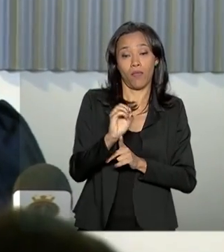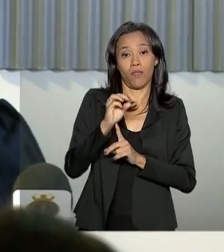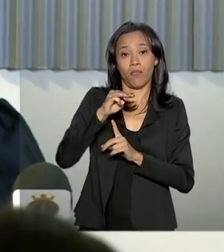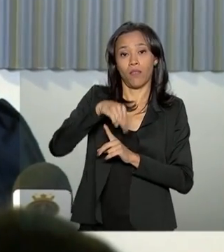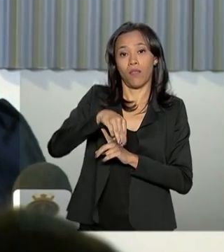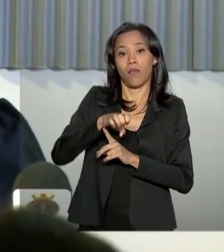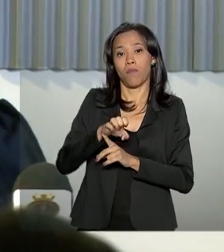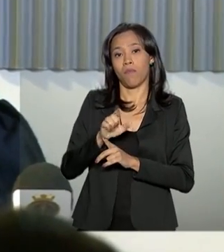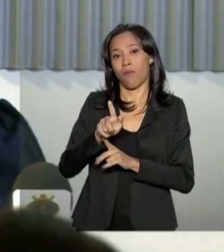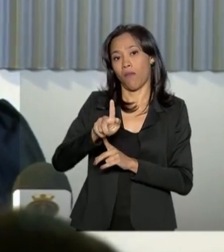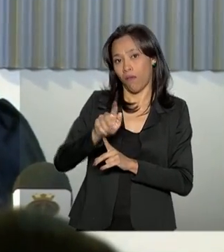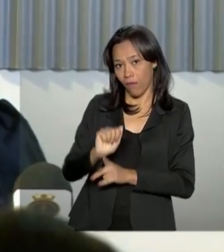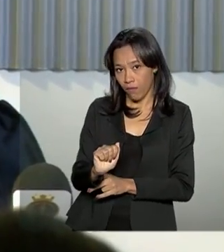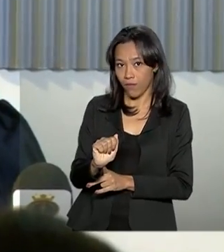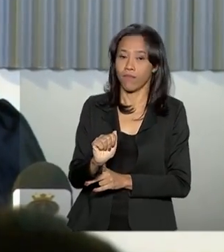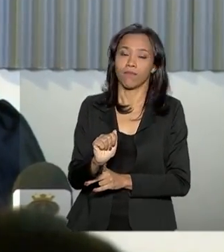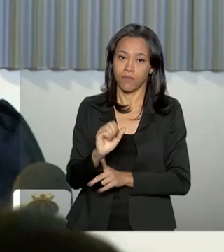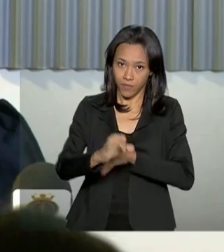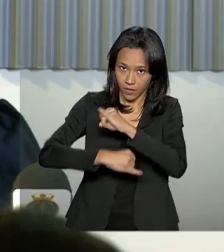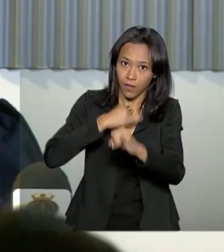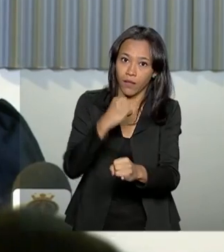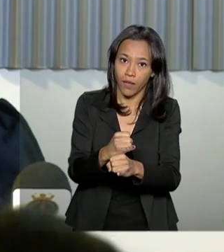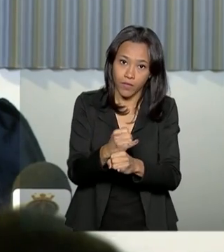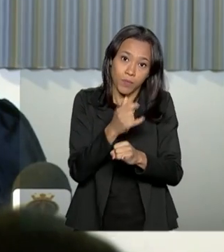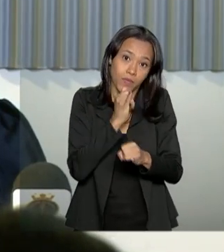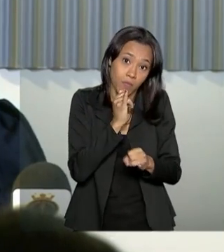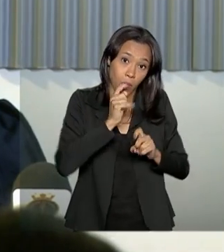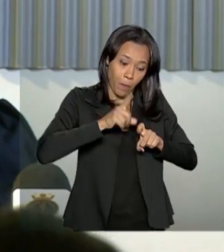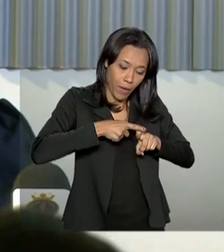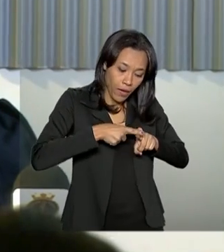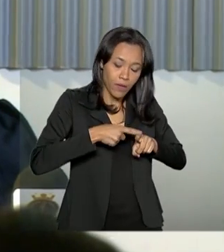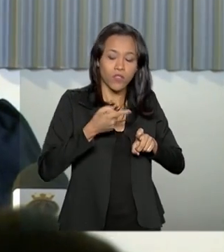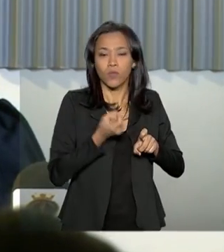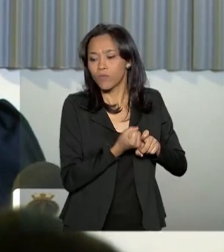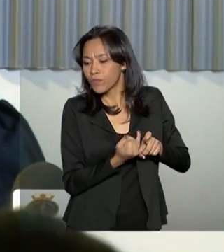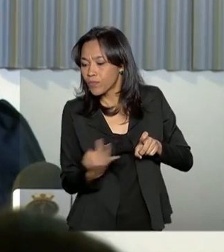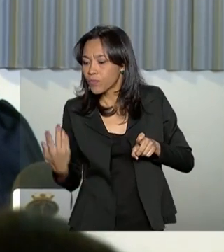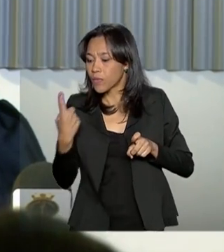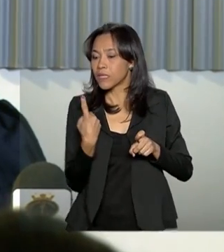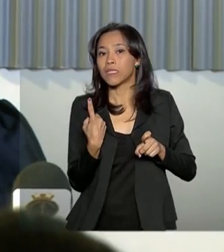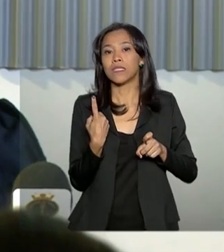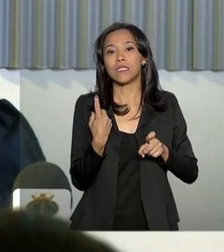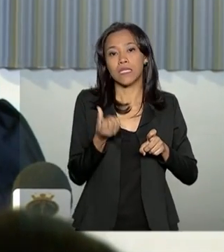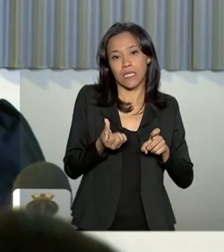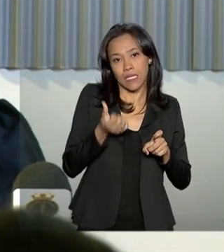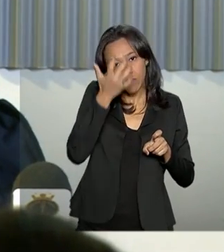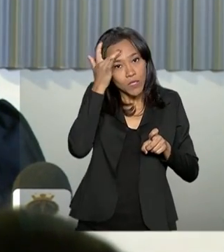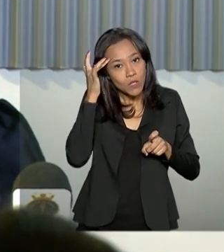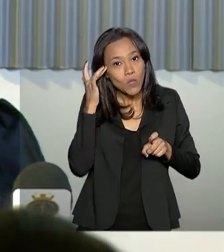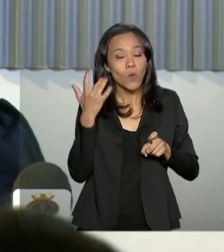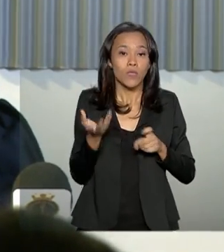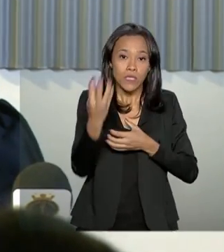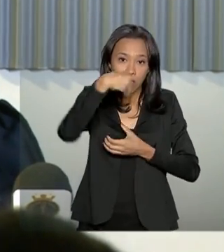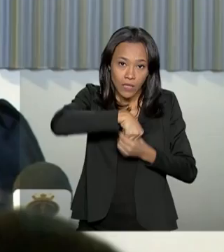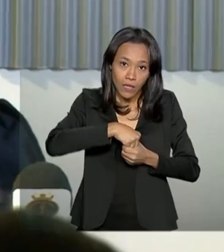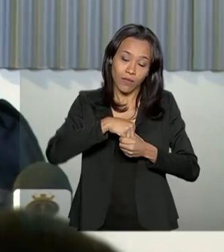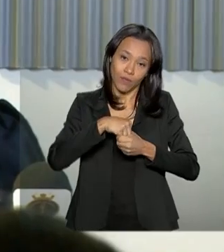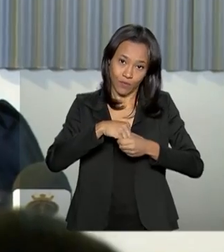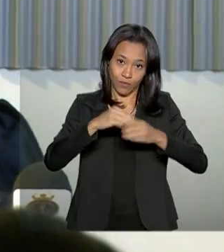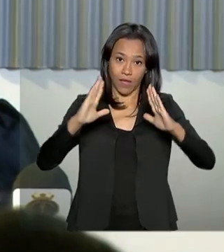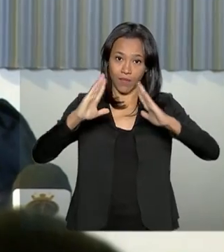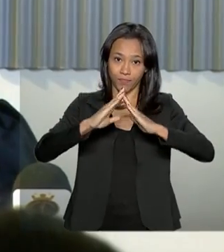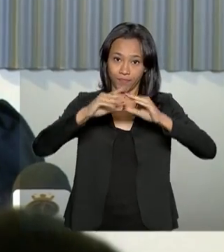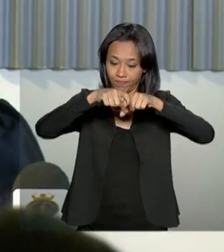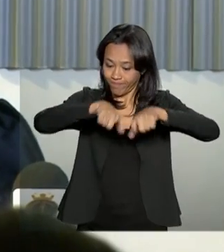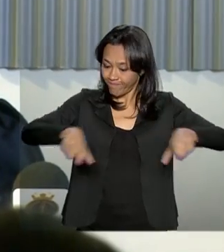vai permitir com que, por exemplo, nós hoje temos um médico lá e ficam 16 pessoas passando o inverno na estação. Nós não